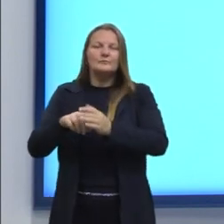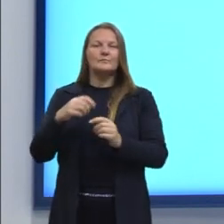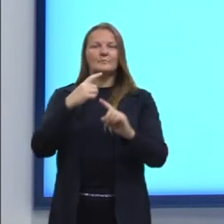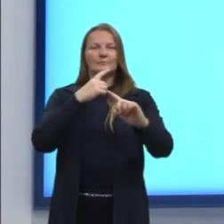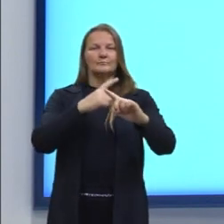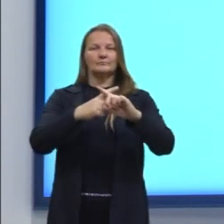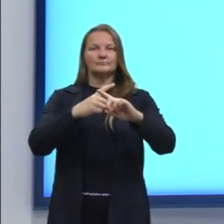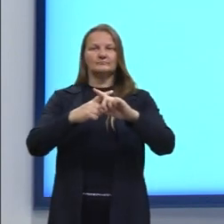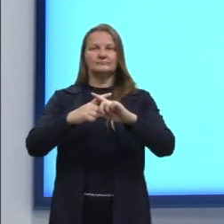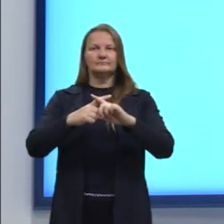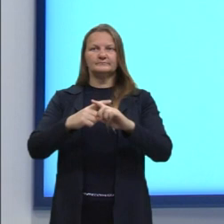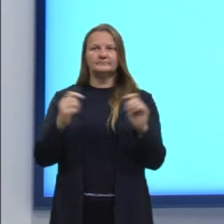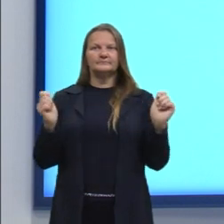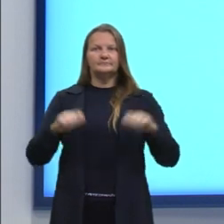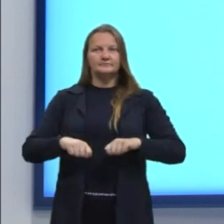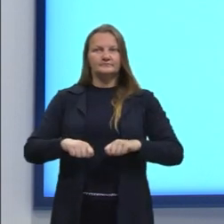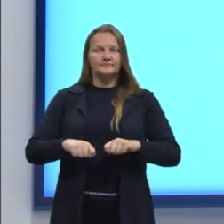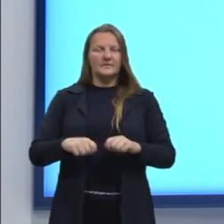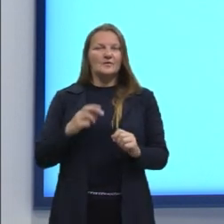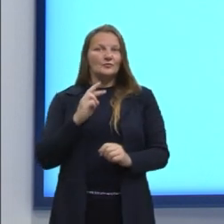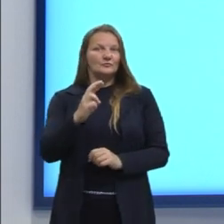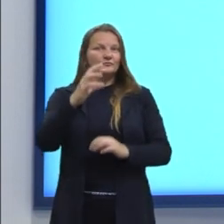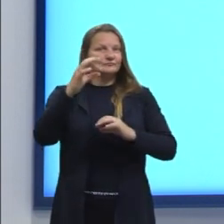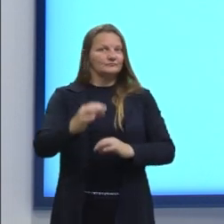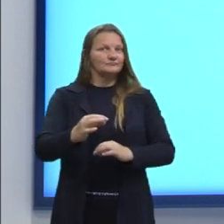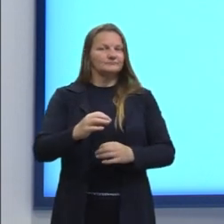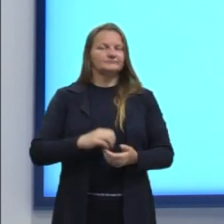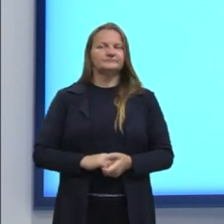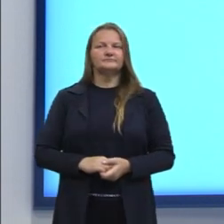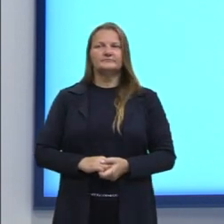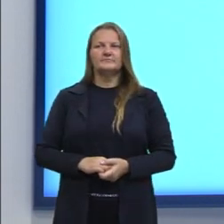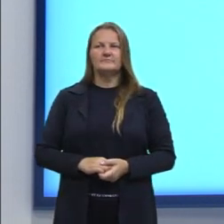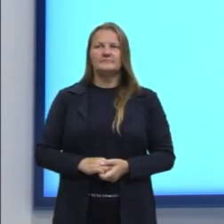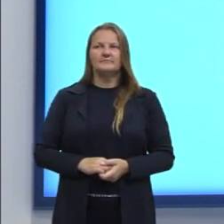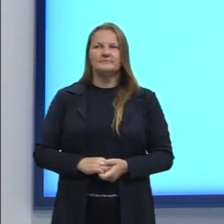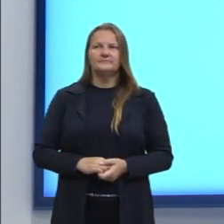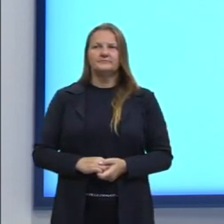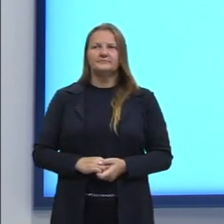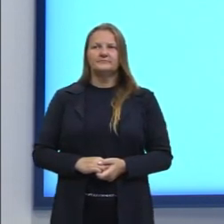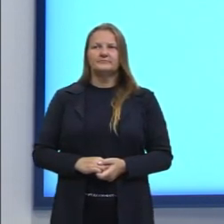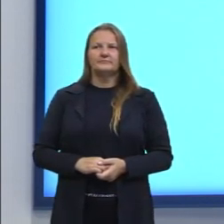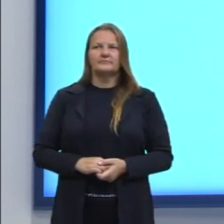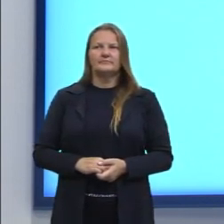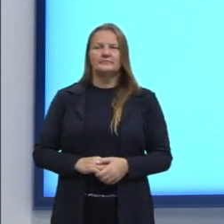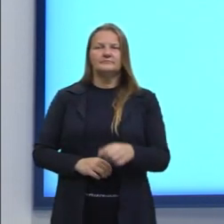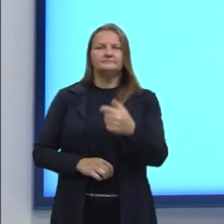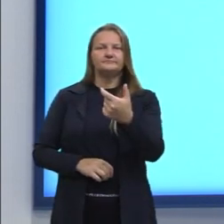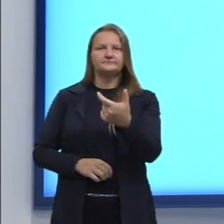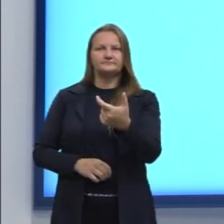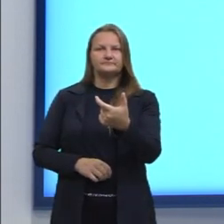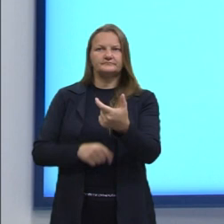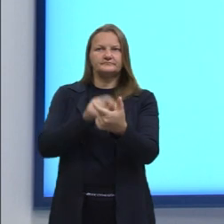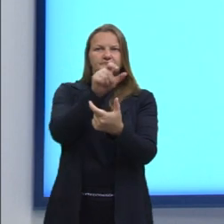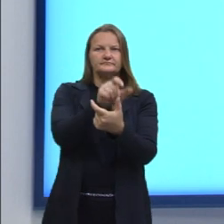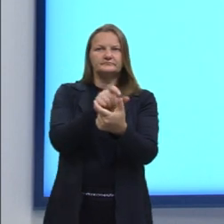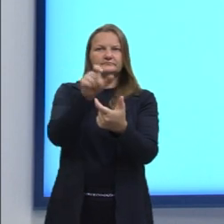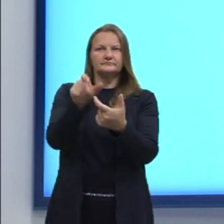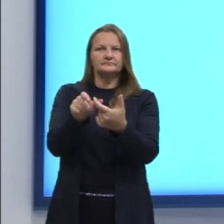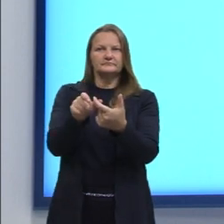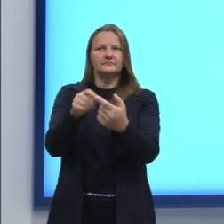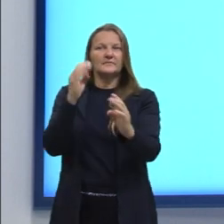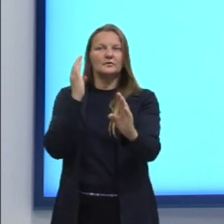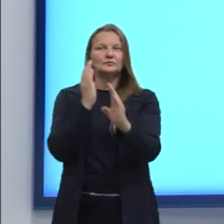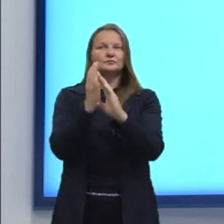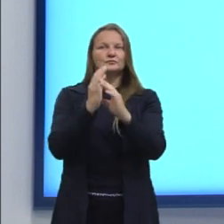multiplicamos para chegar no resultado total. Então, nós vamos pegar essas duas posições, descobrir